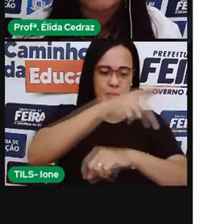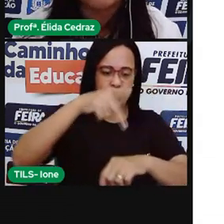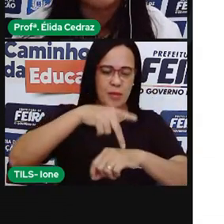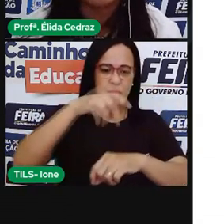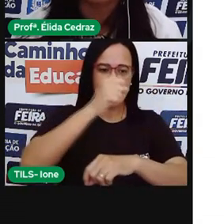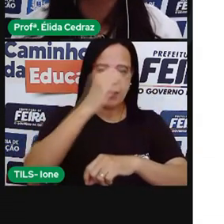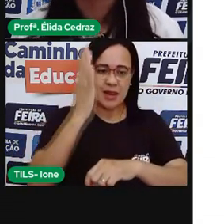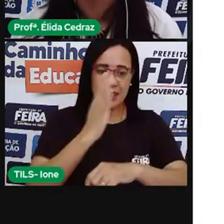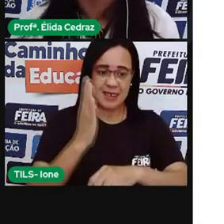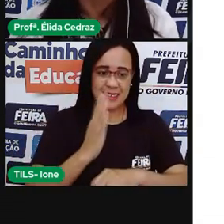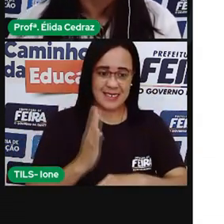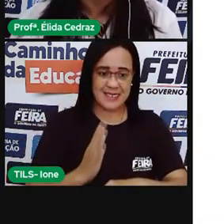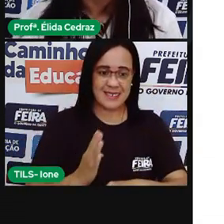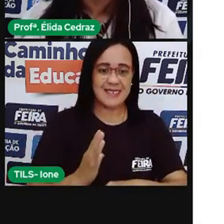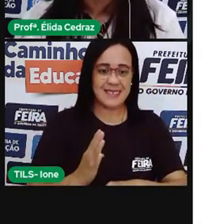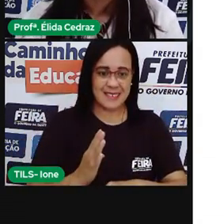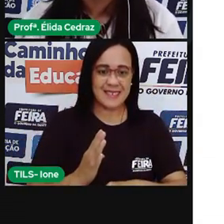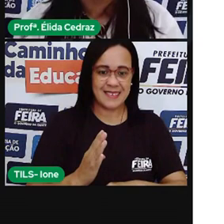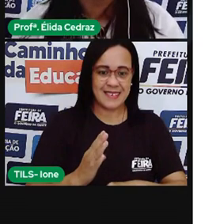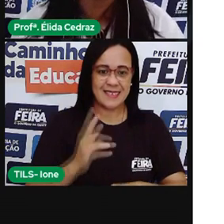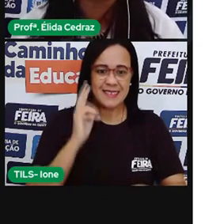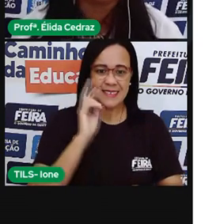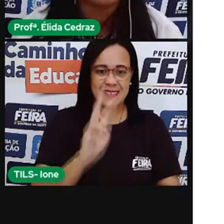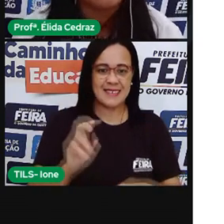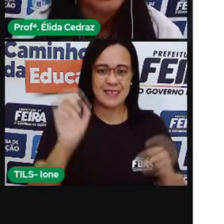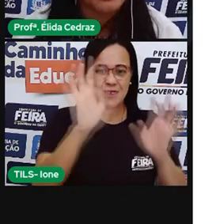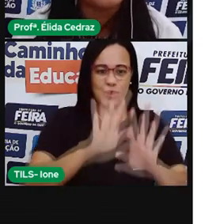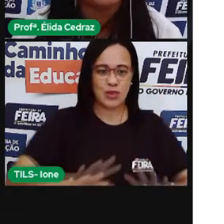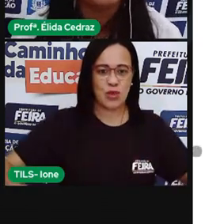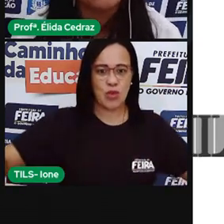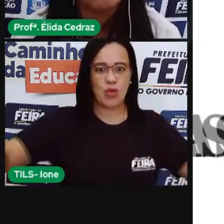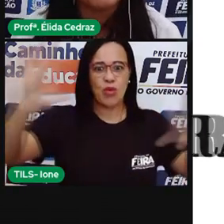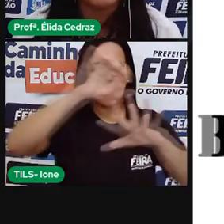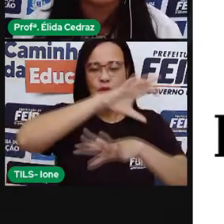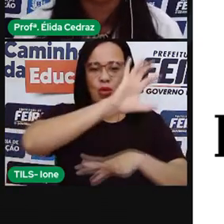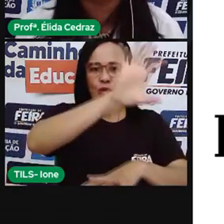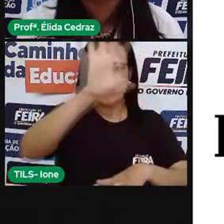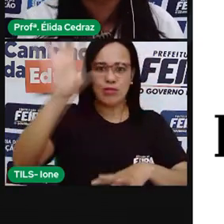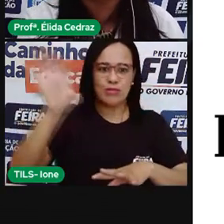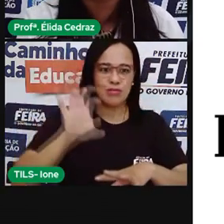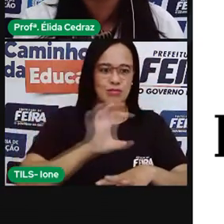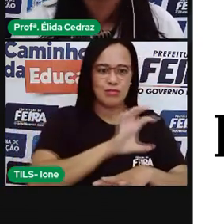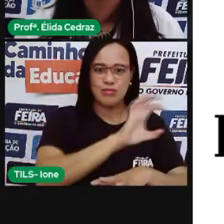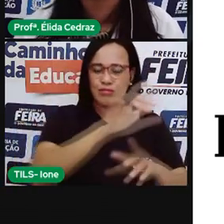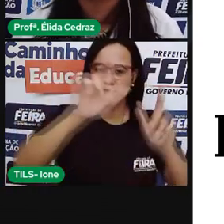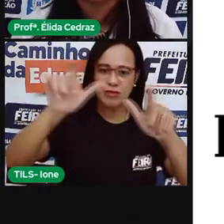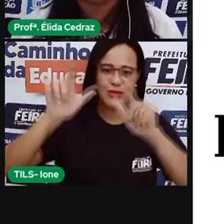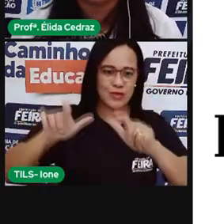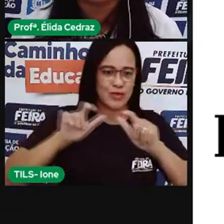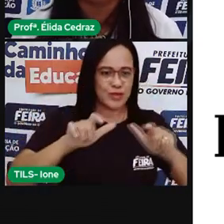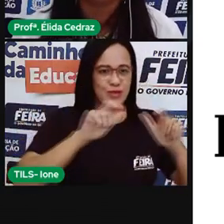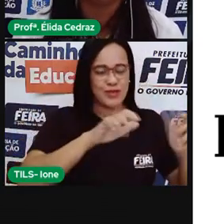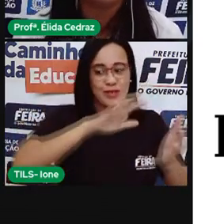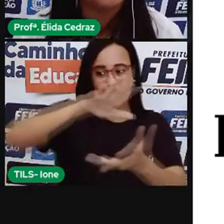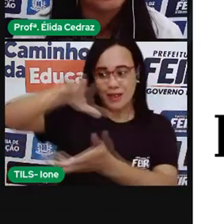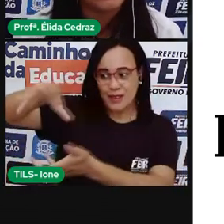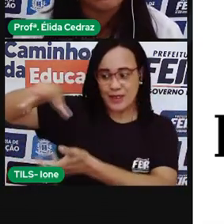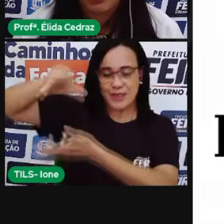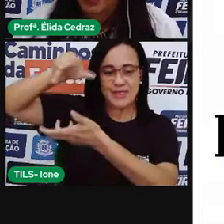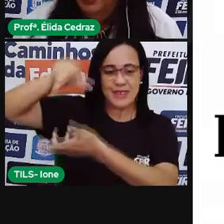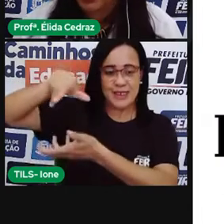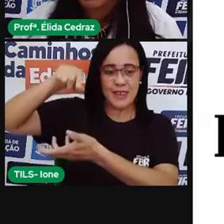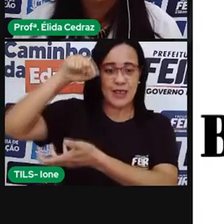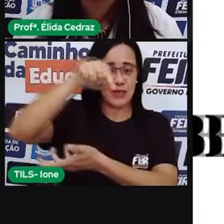Brasil. De todos os lugares do planeta, você está aqui no